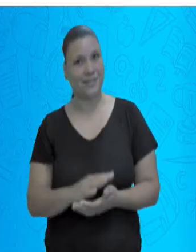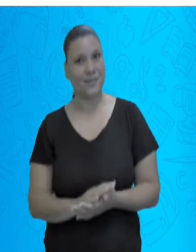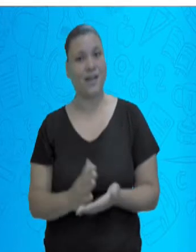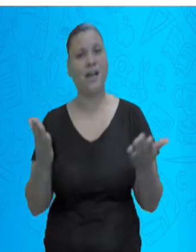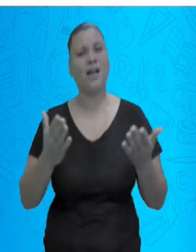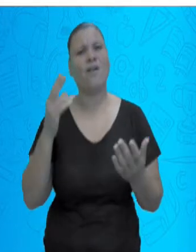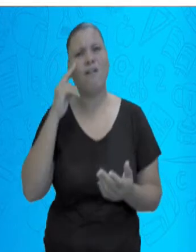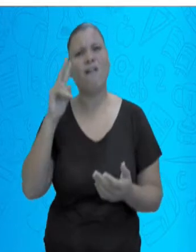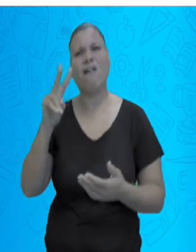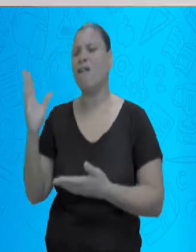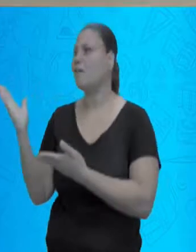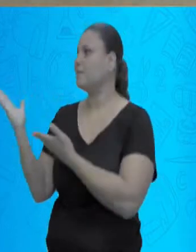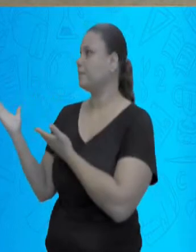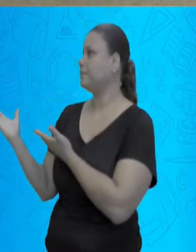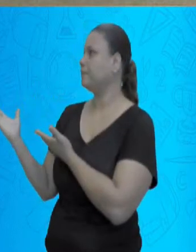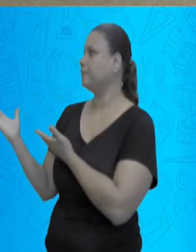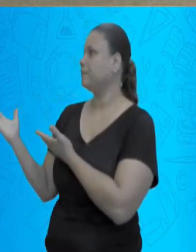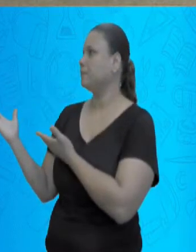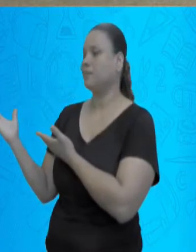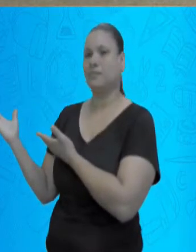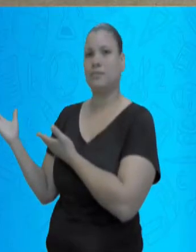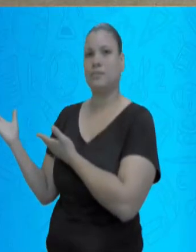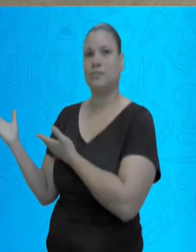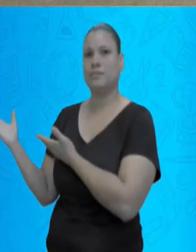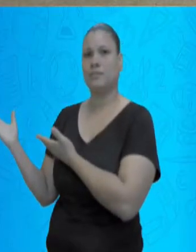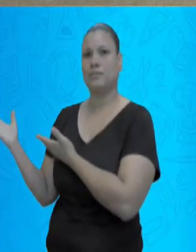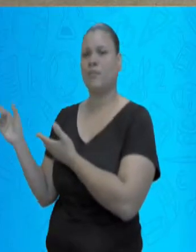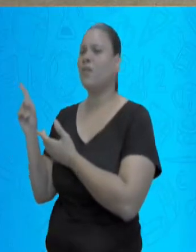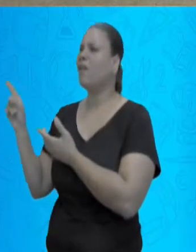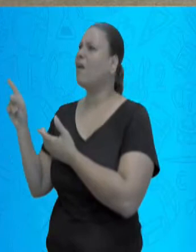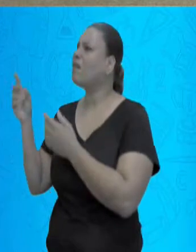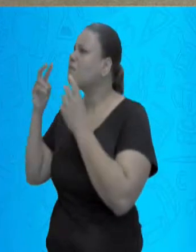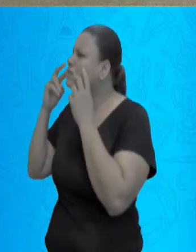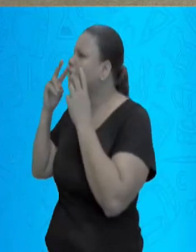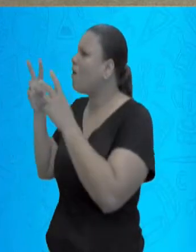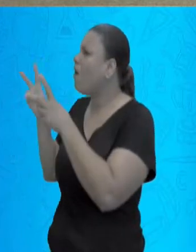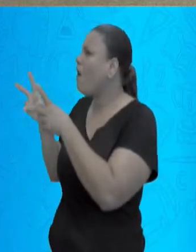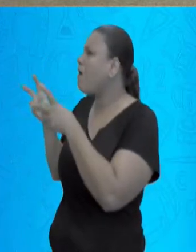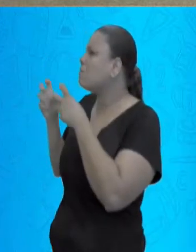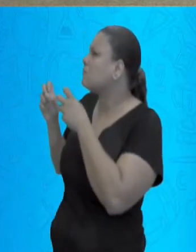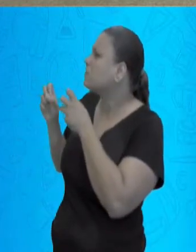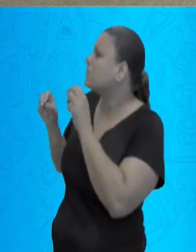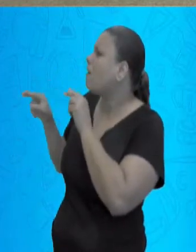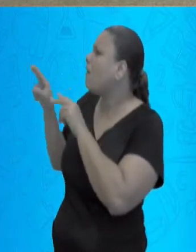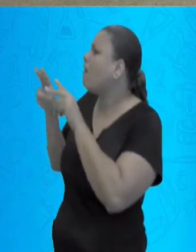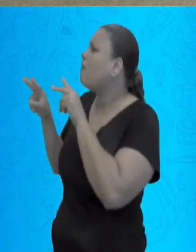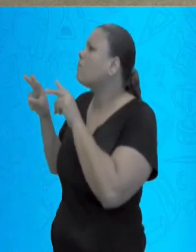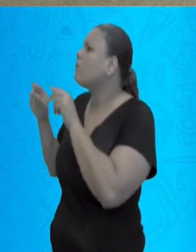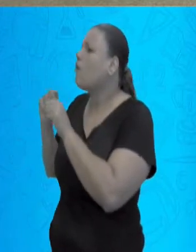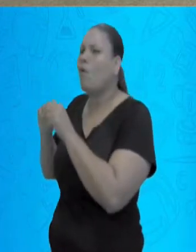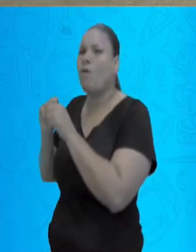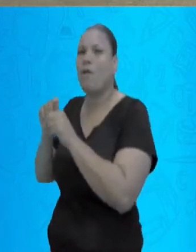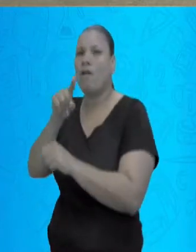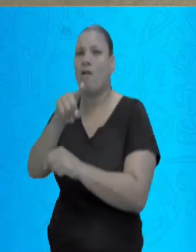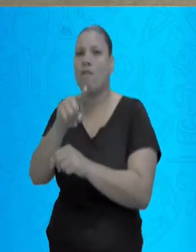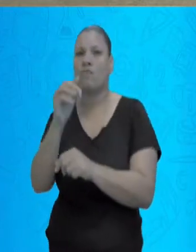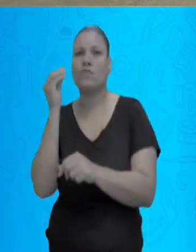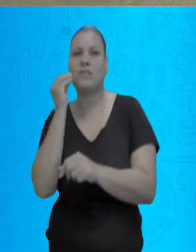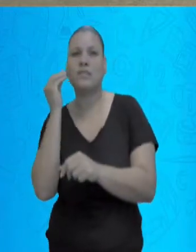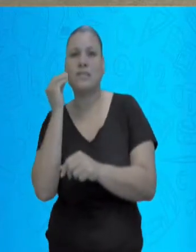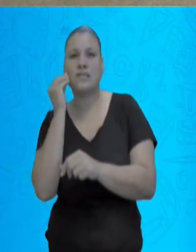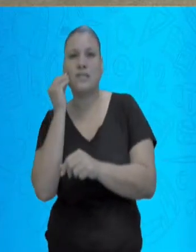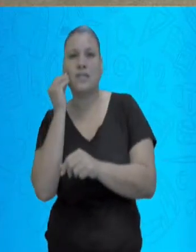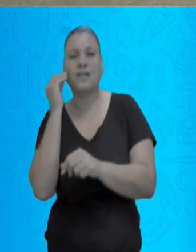professora? Entender o que cada linha pode nos dizer. Para depois a gente construir o nosso monstro. Uma linha